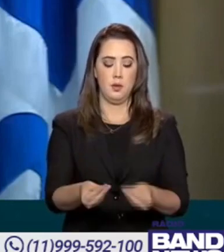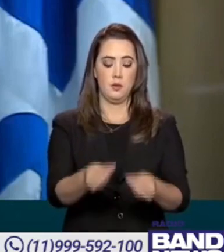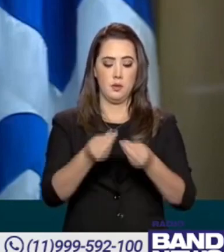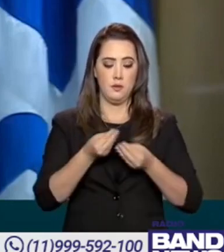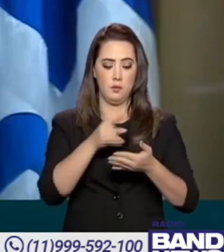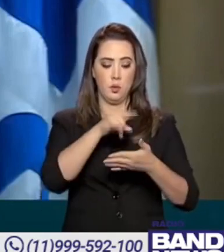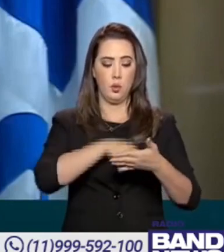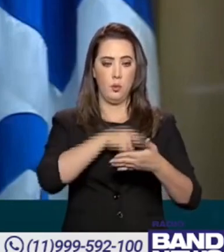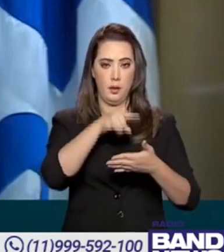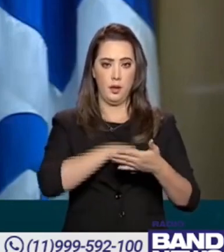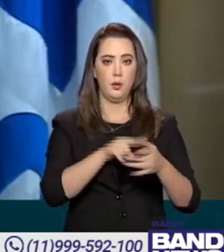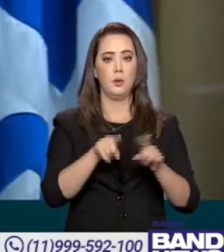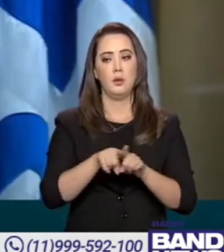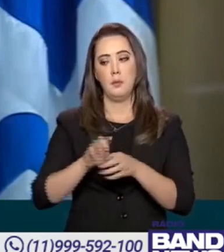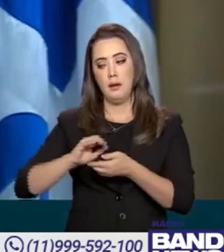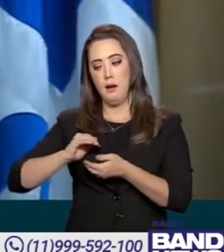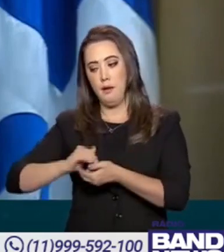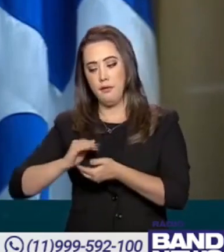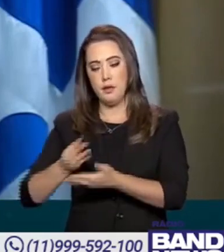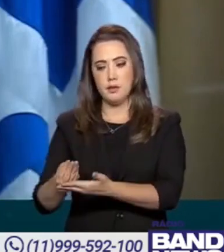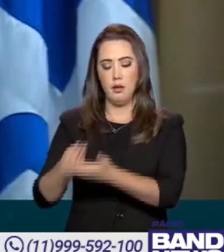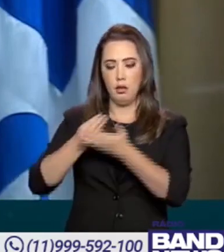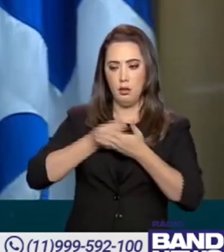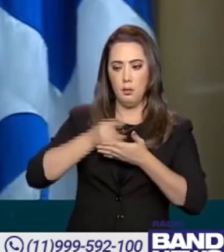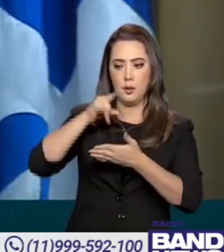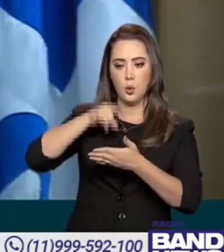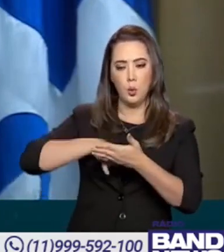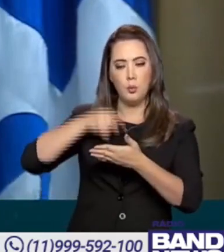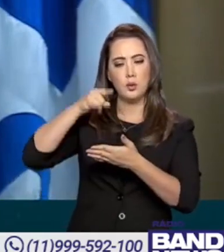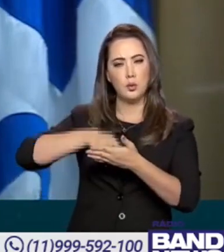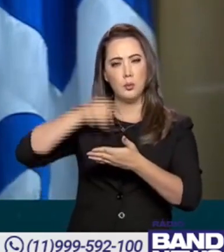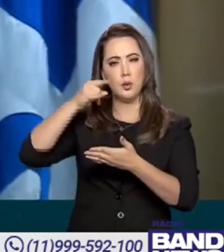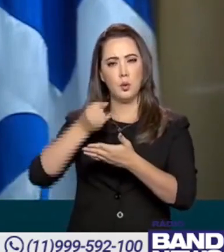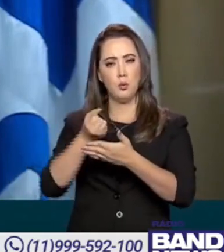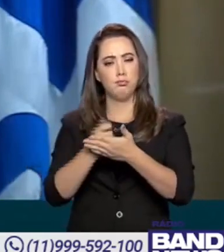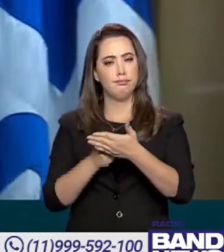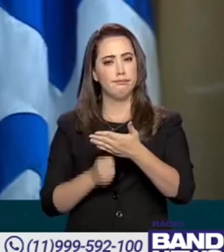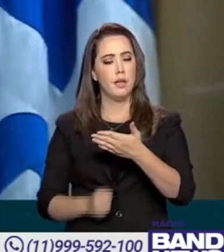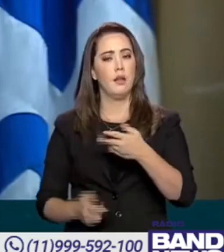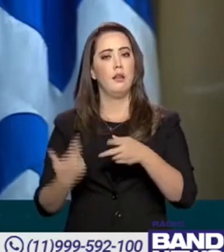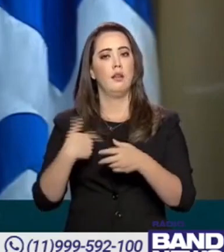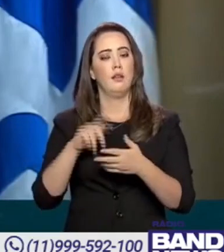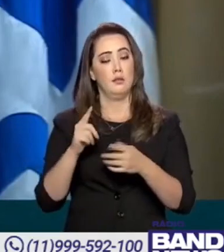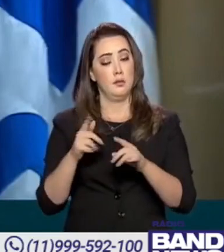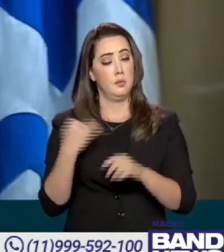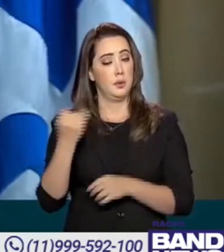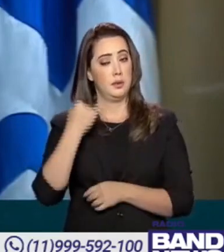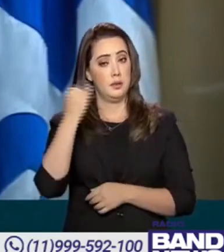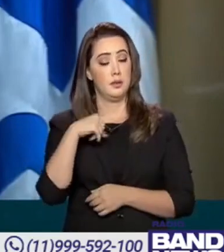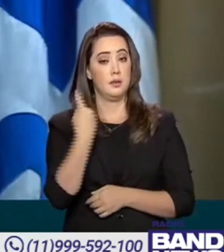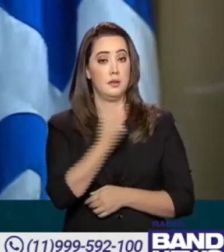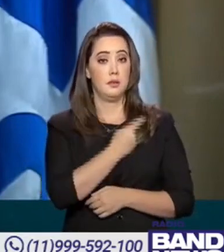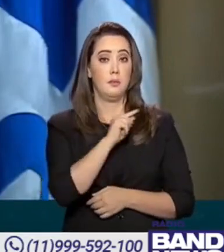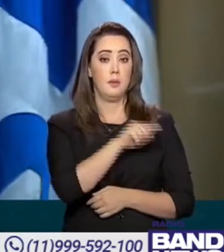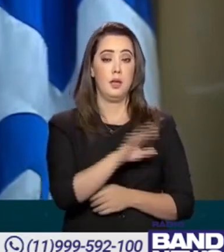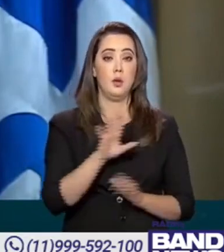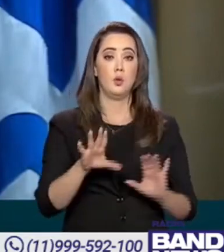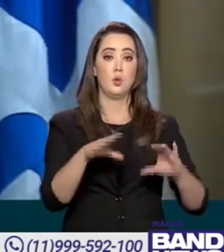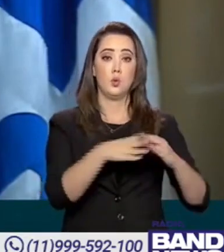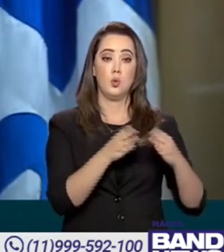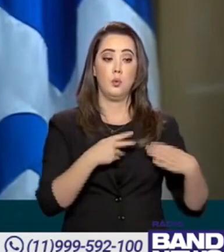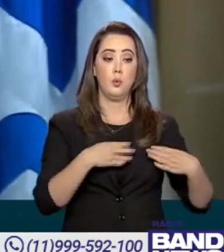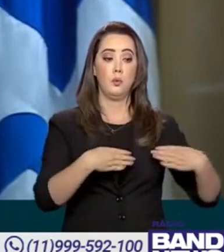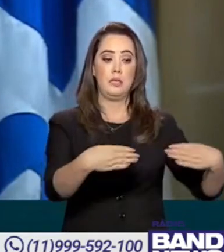Nossa própria agência reguladora também nos mandou extensa literatura e também a nossa Câmara Técnica